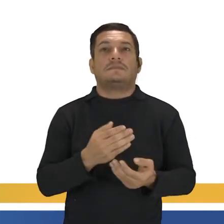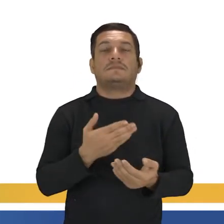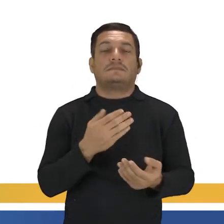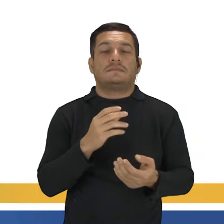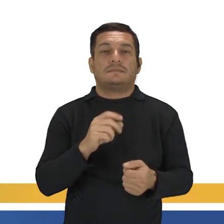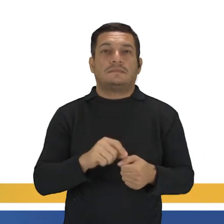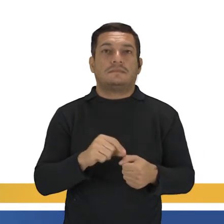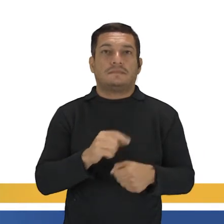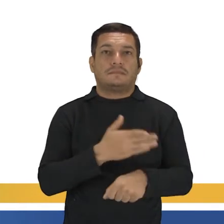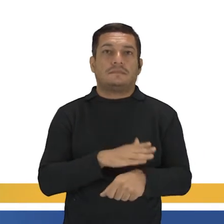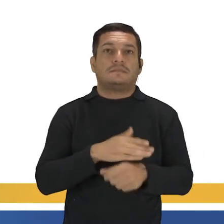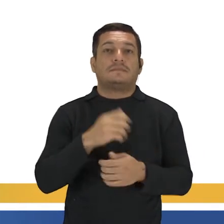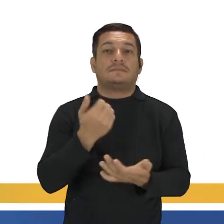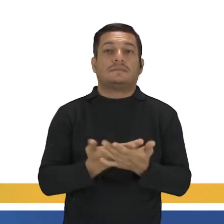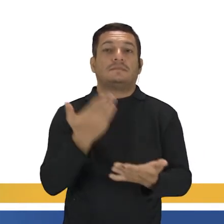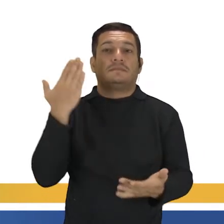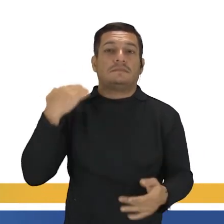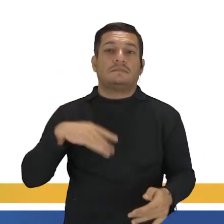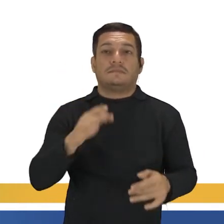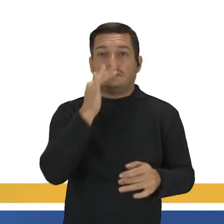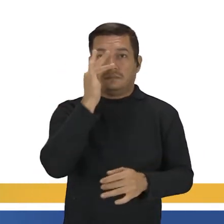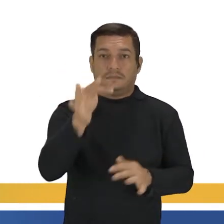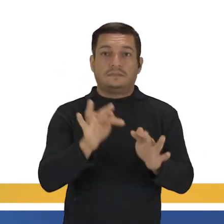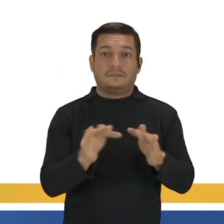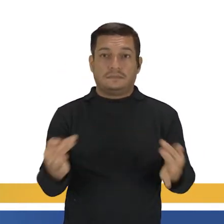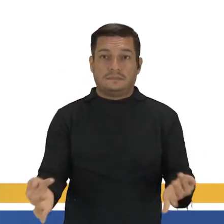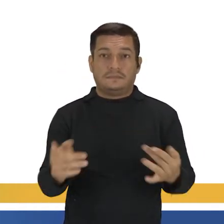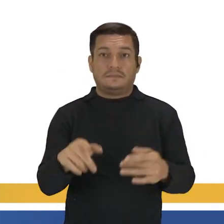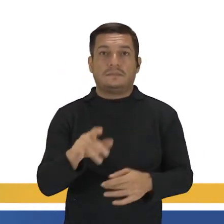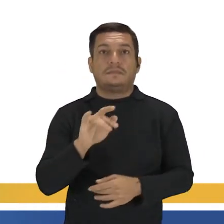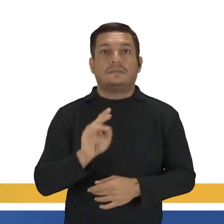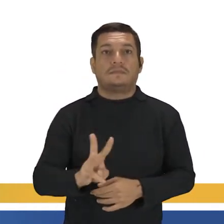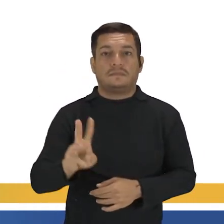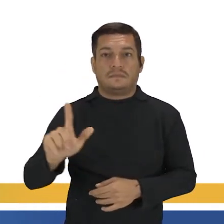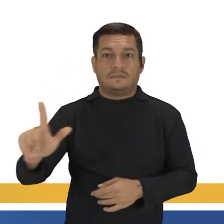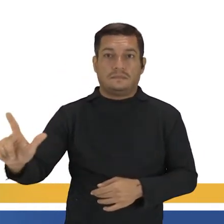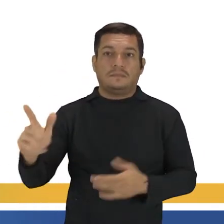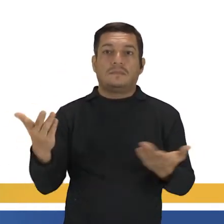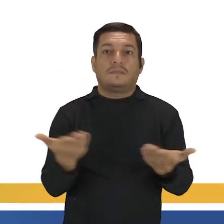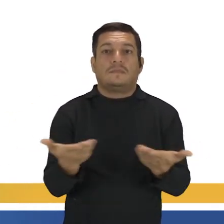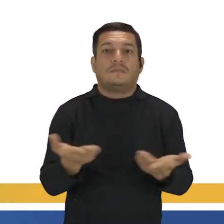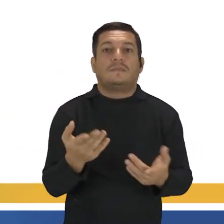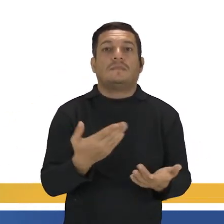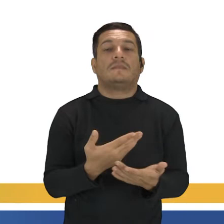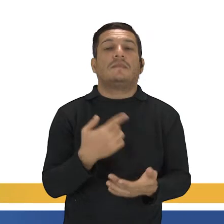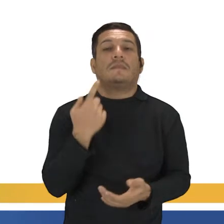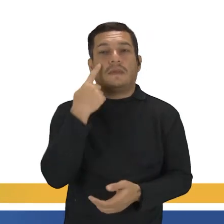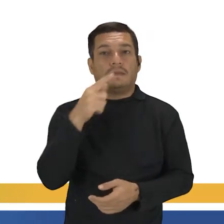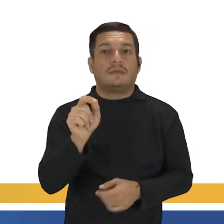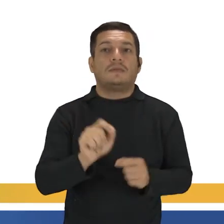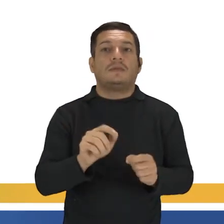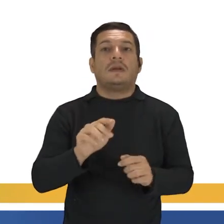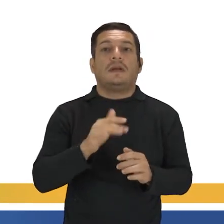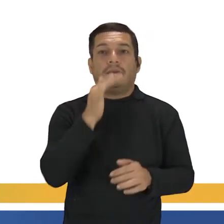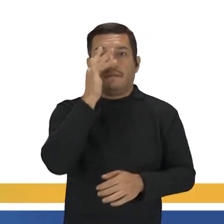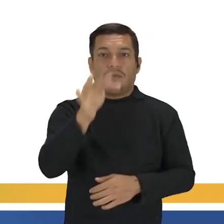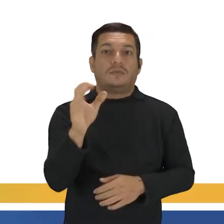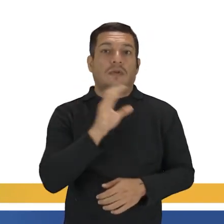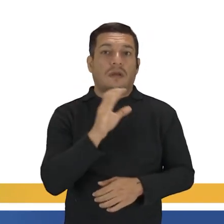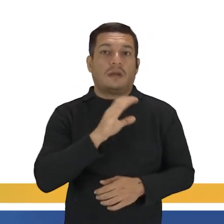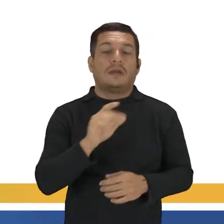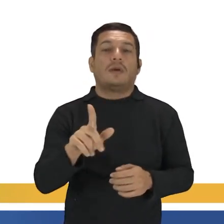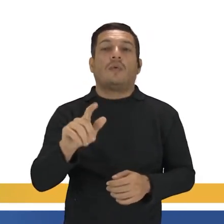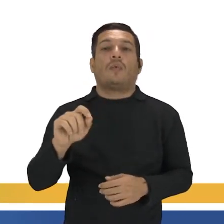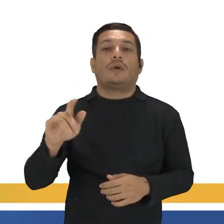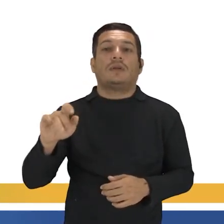aula passada, nós estudamos o futuro simples, que é com will. E hoje nós estamos vendo o futuro imediato, que é com